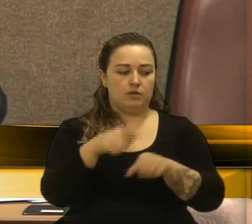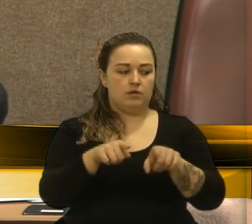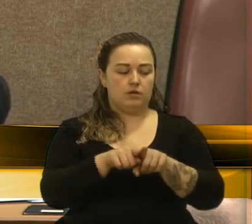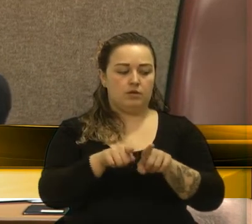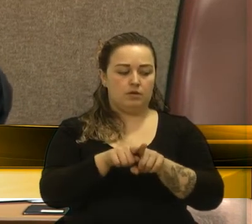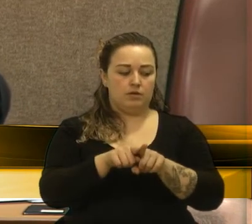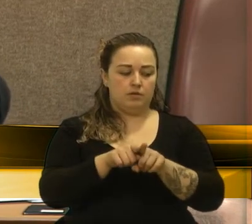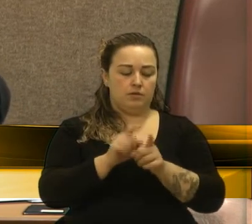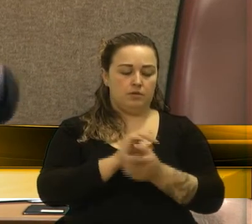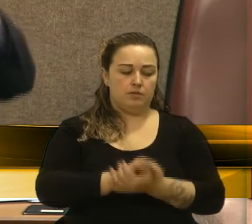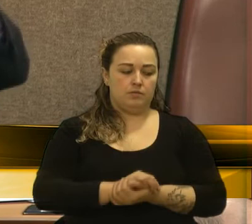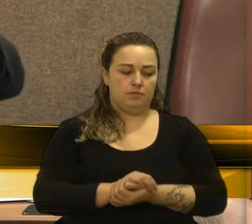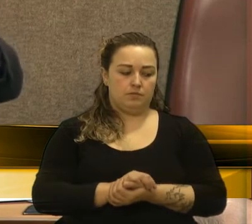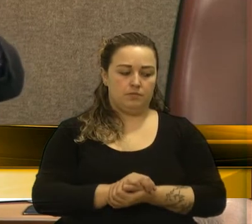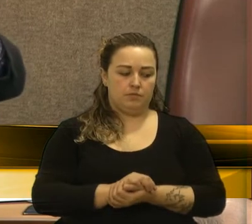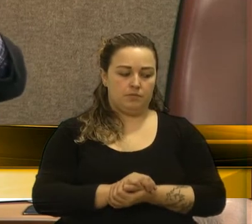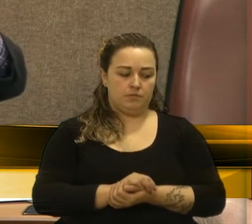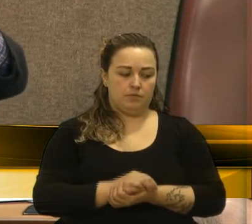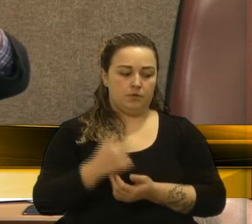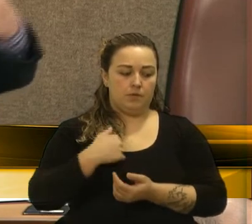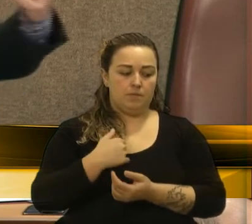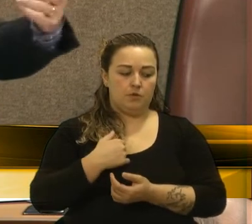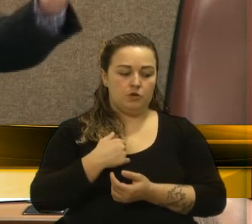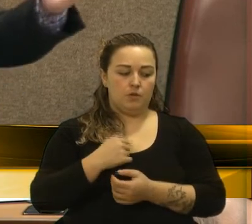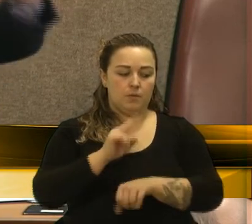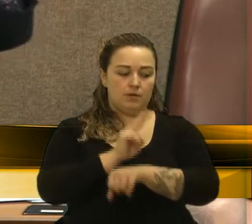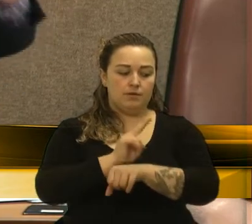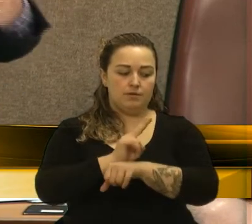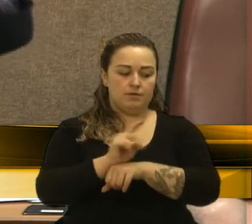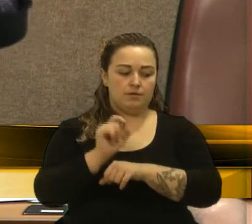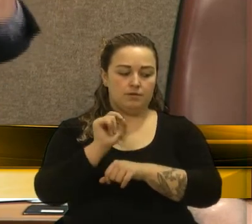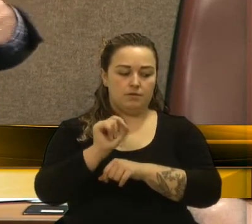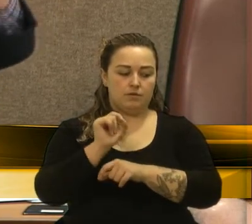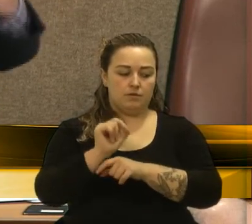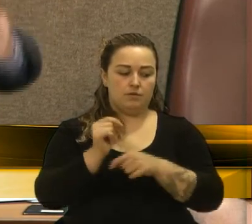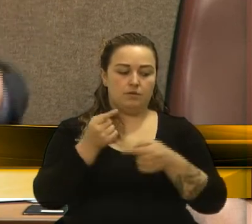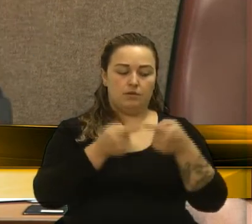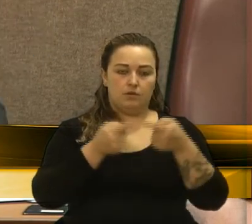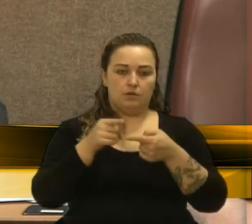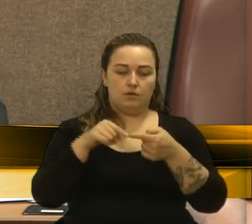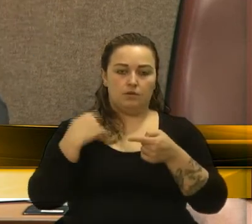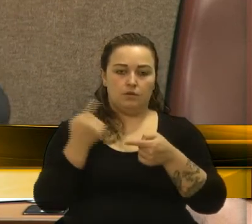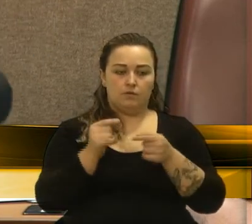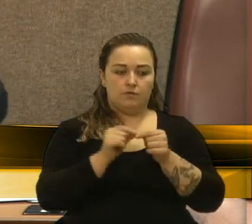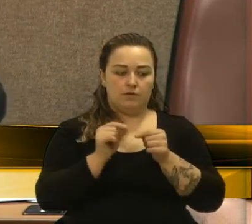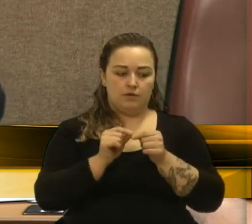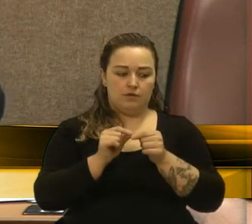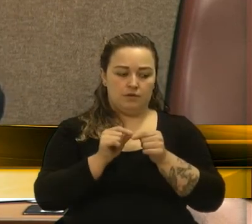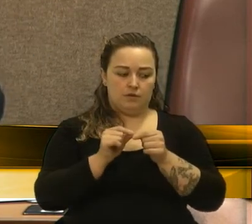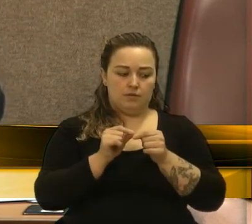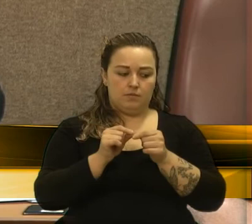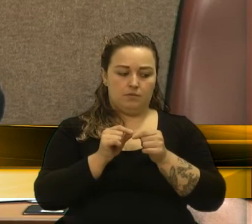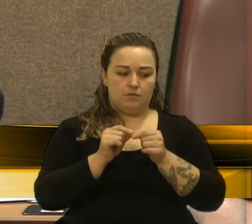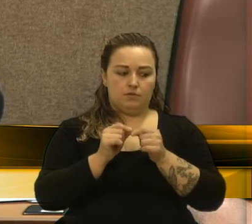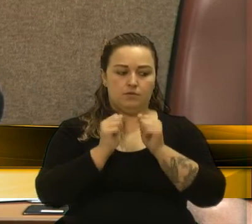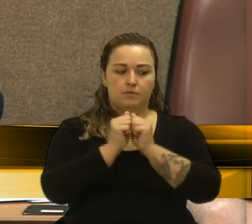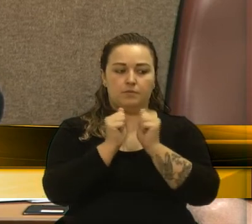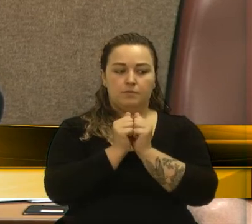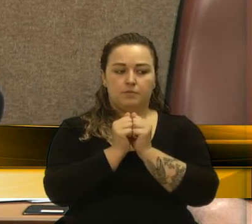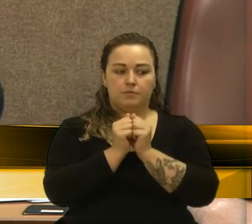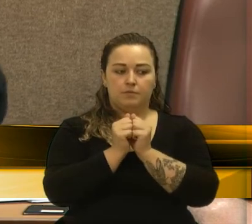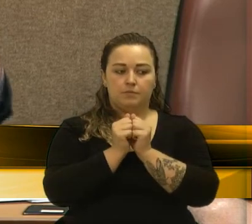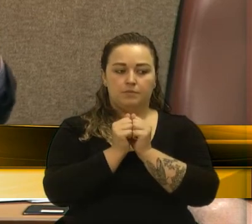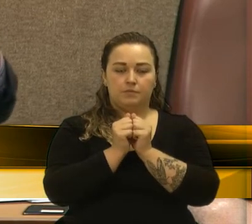Então, me chamou a atenção lá no MOB, e agora a Vossa Excelência trazendo essa questão aqui, e eu fico admirado, nós temos um